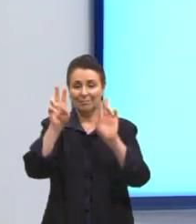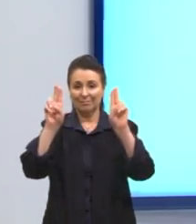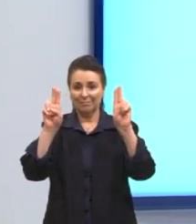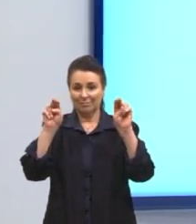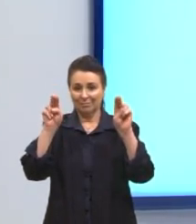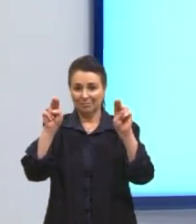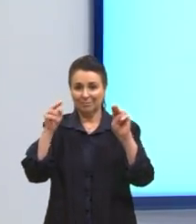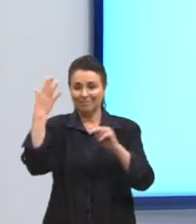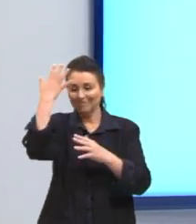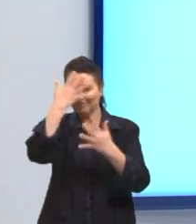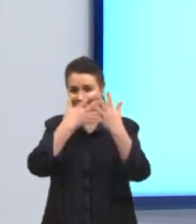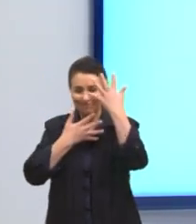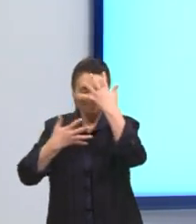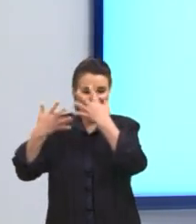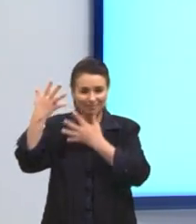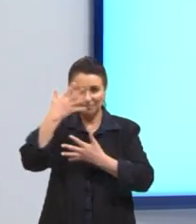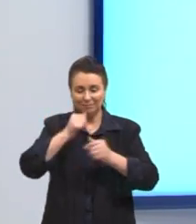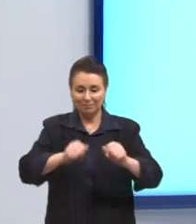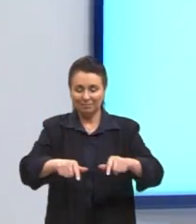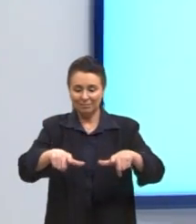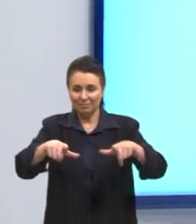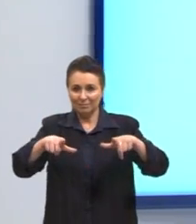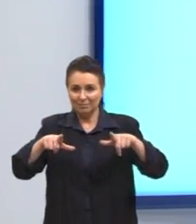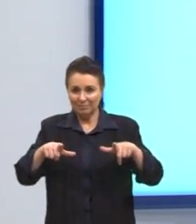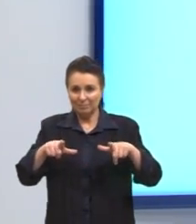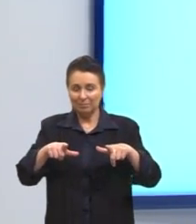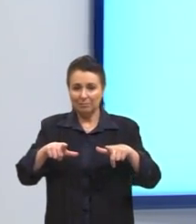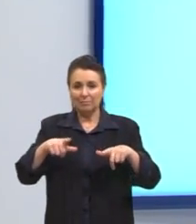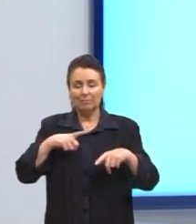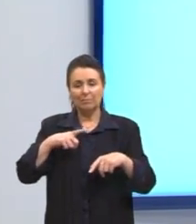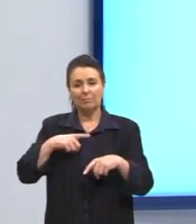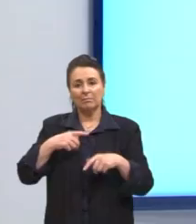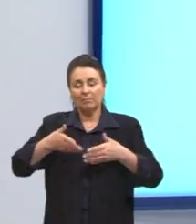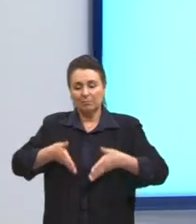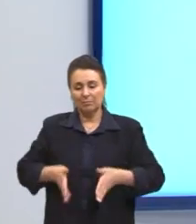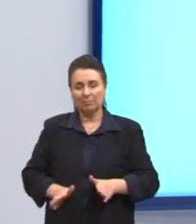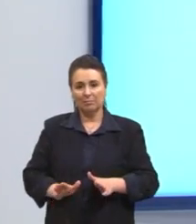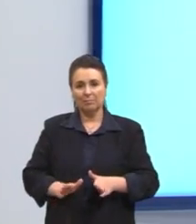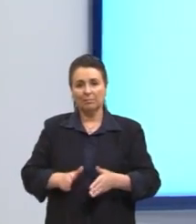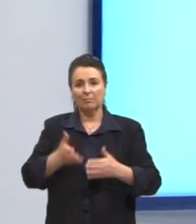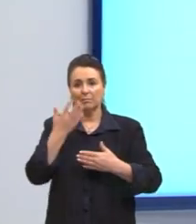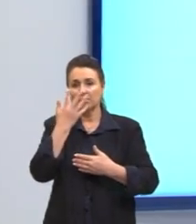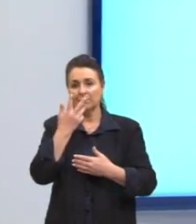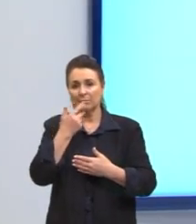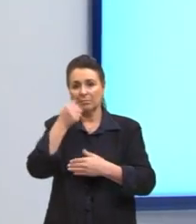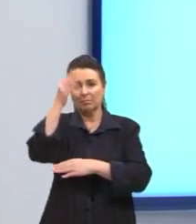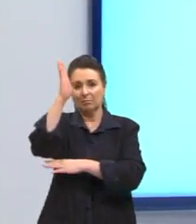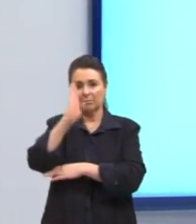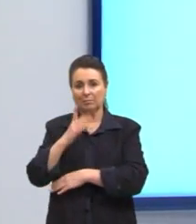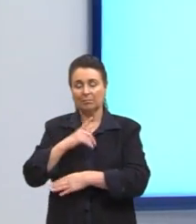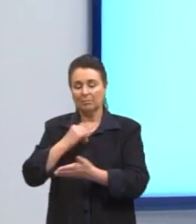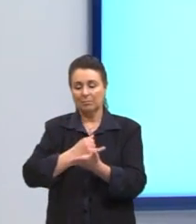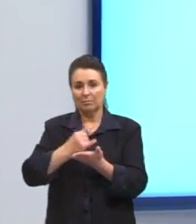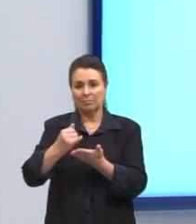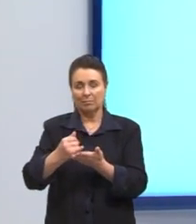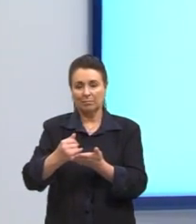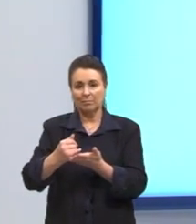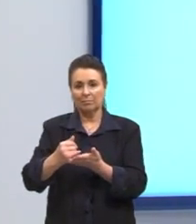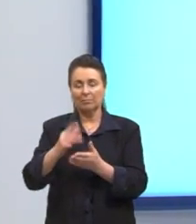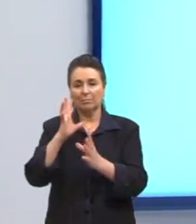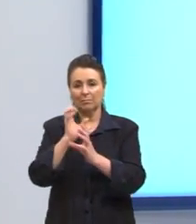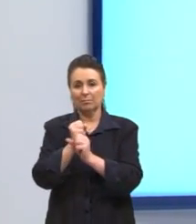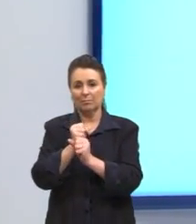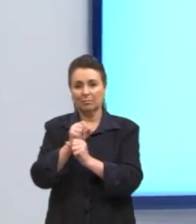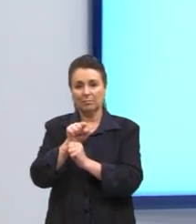invisibilidade, registro civil, garantia de acesso à cidadania no Brasil. e nós temos a introdução nota mil. A